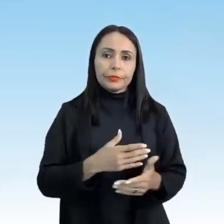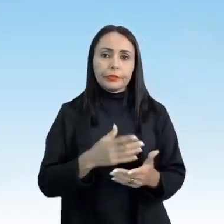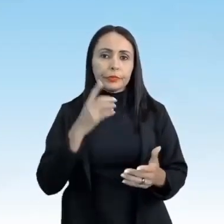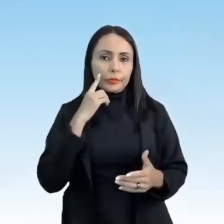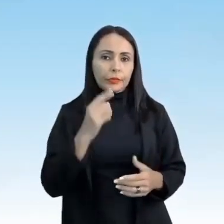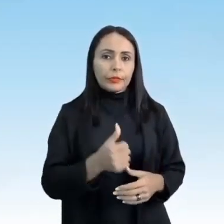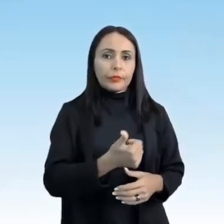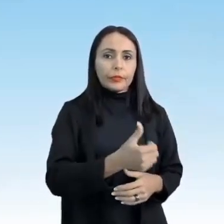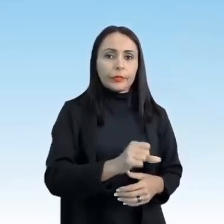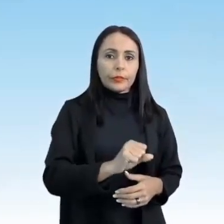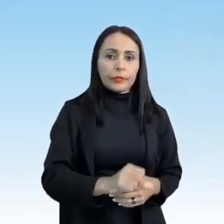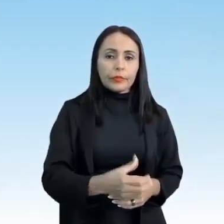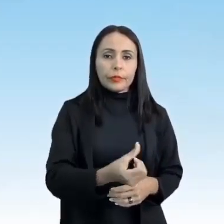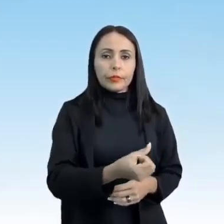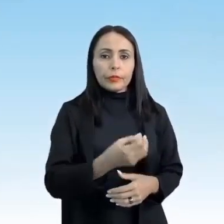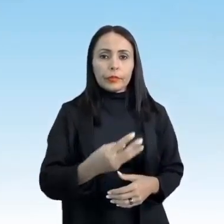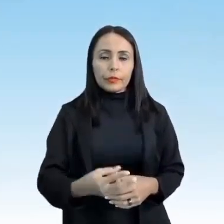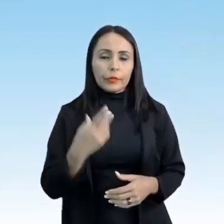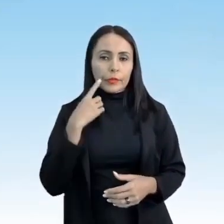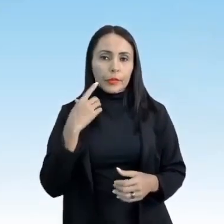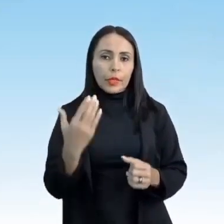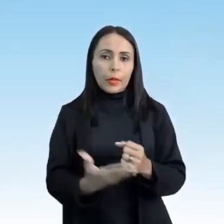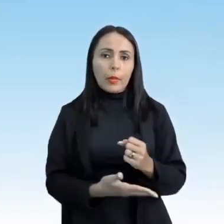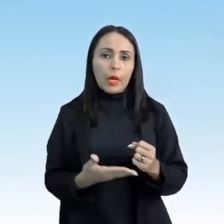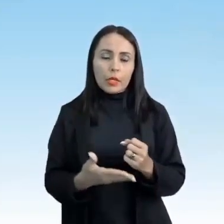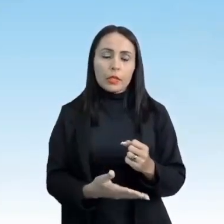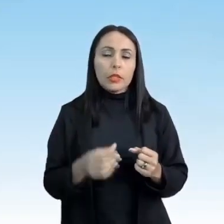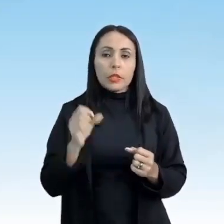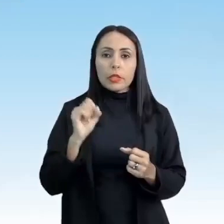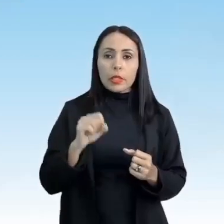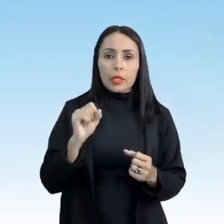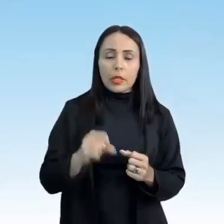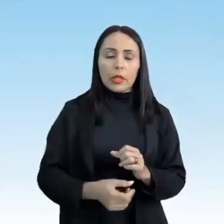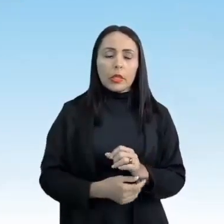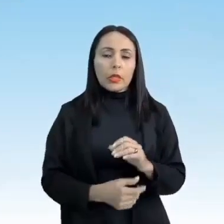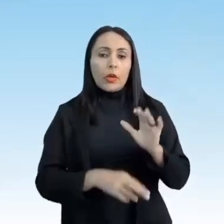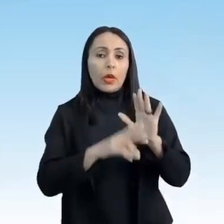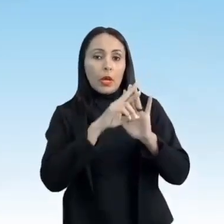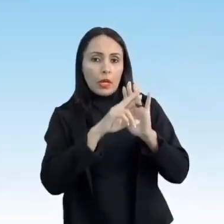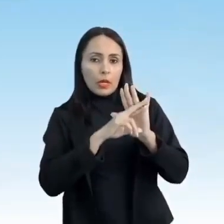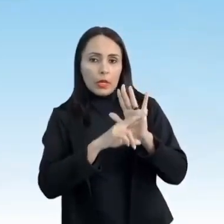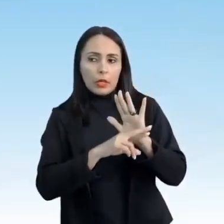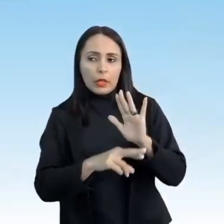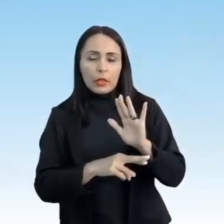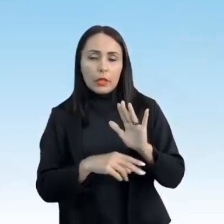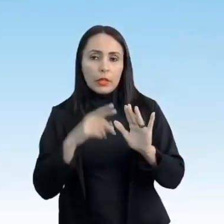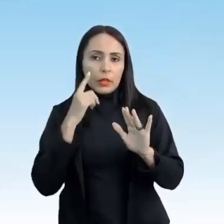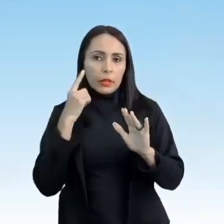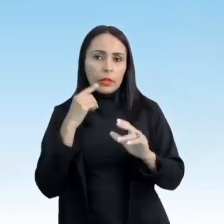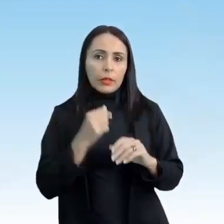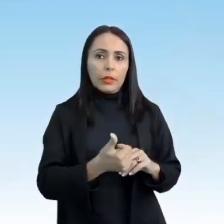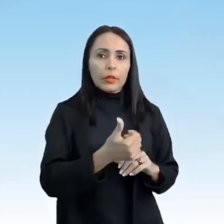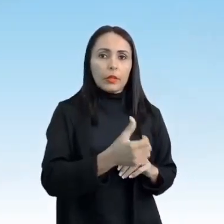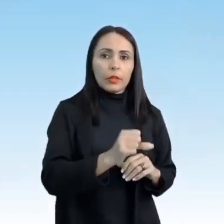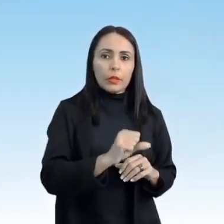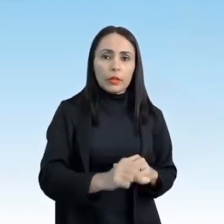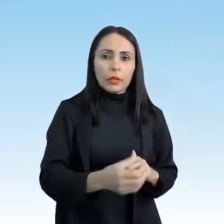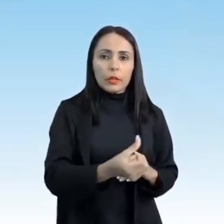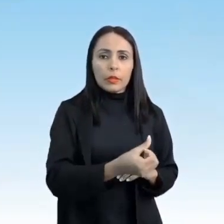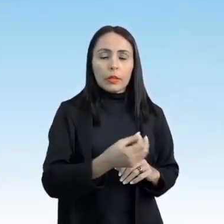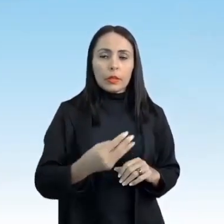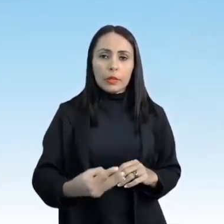1863 são a base do desporto na atualidade. Então, as regras de lá, de 1863,